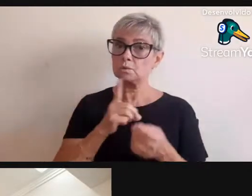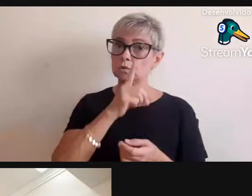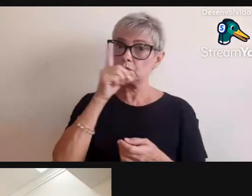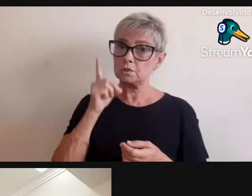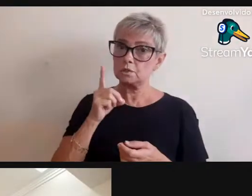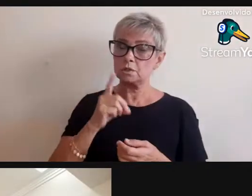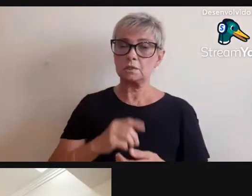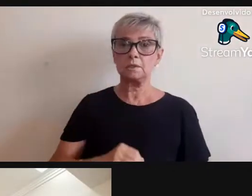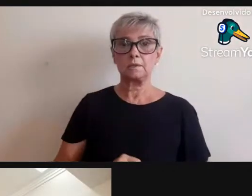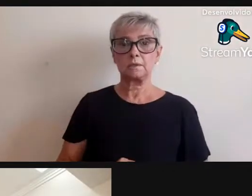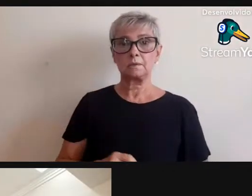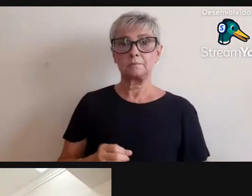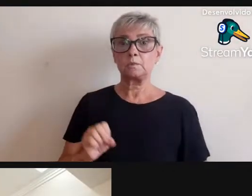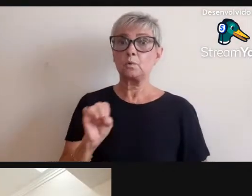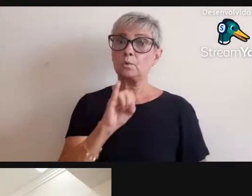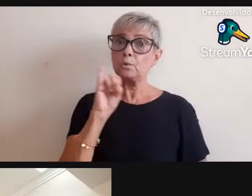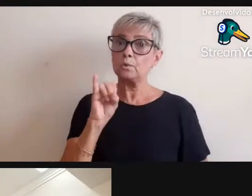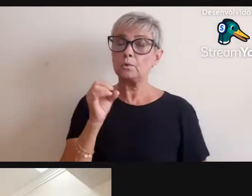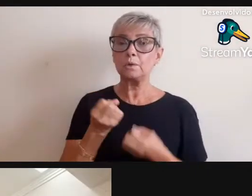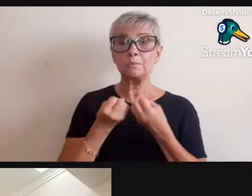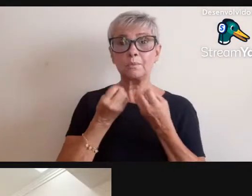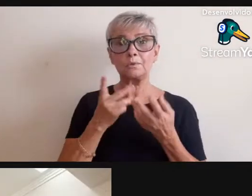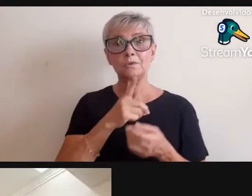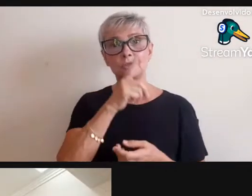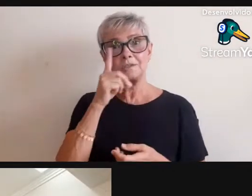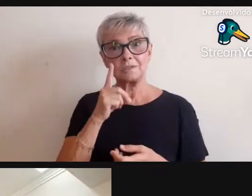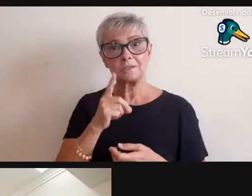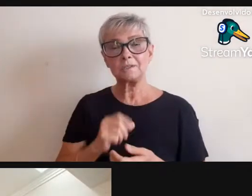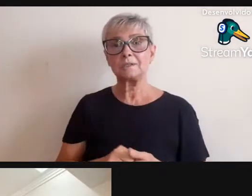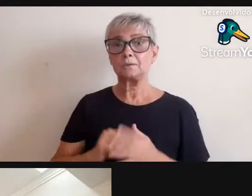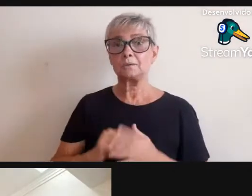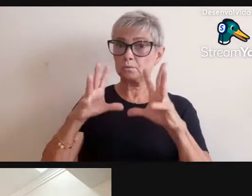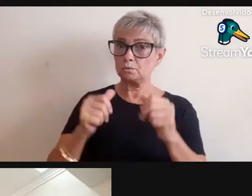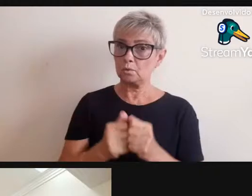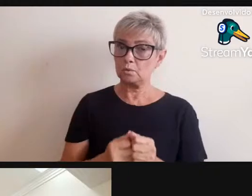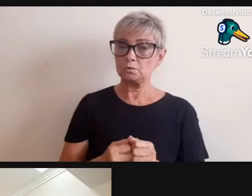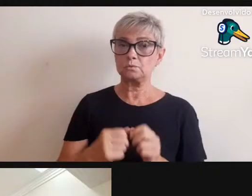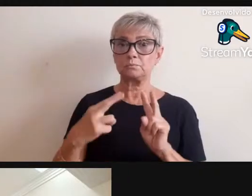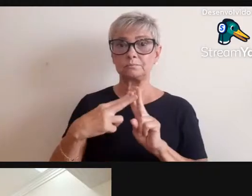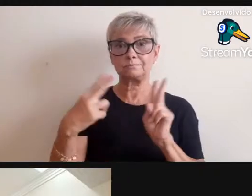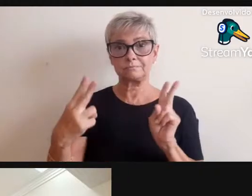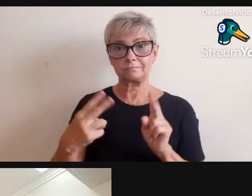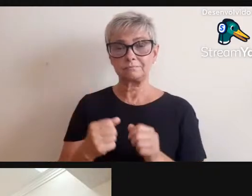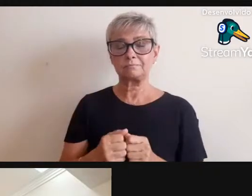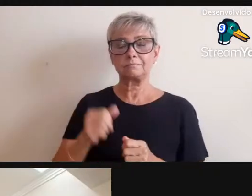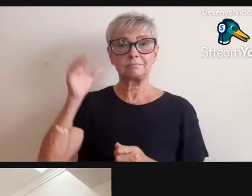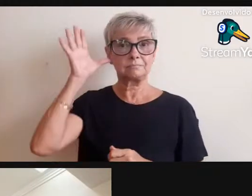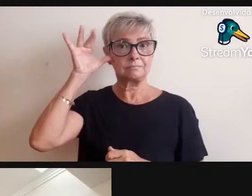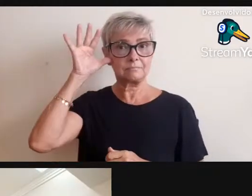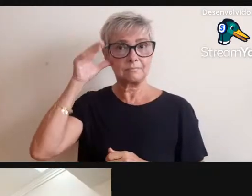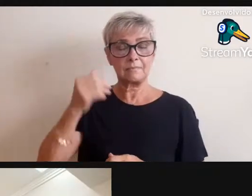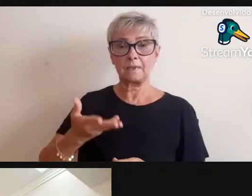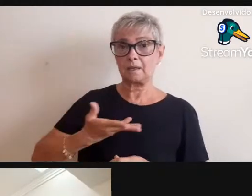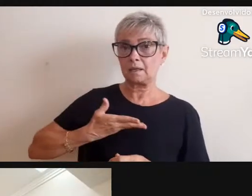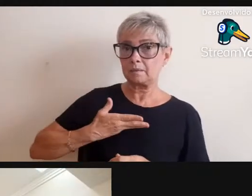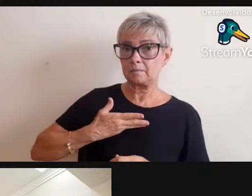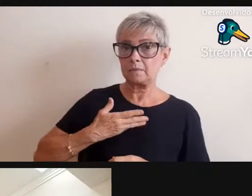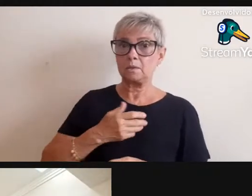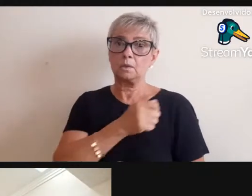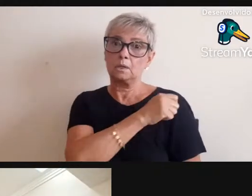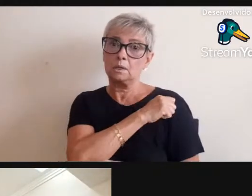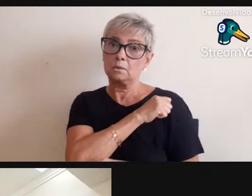Olá, Alexis. Bom dia. Bom dia a quem estiver aí nos assistindo, colegas, professores, amigos.